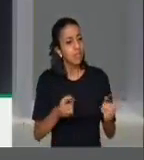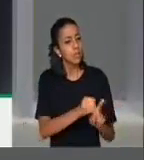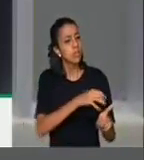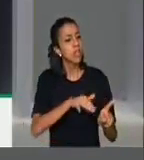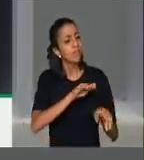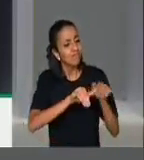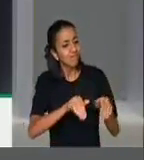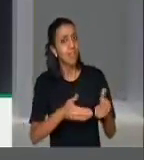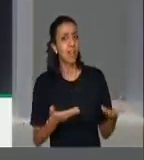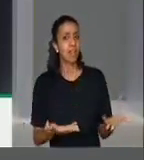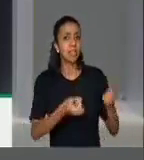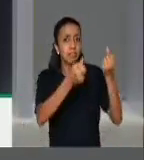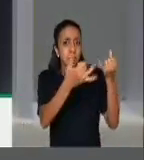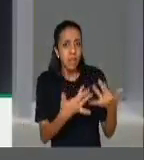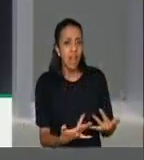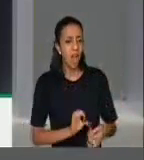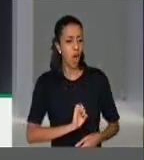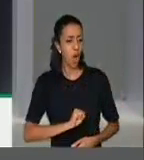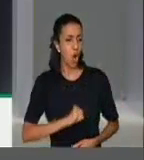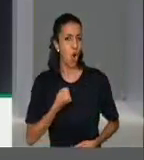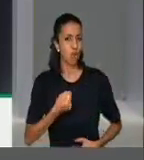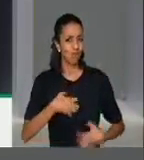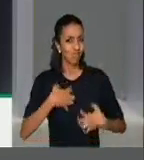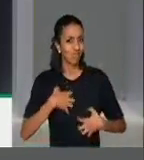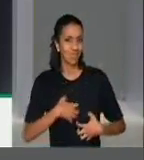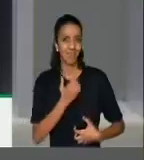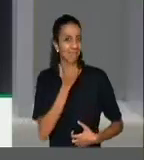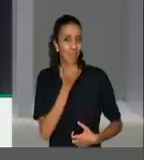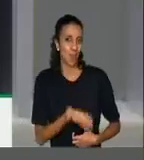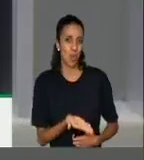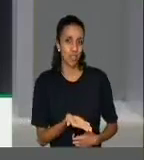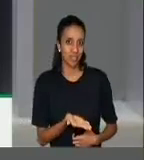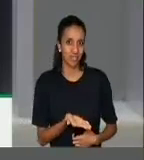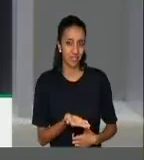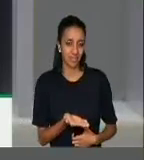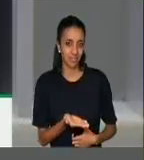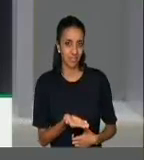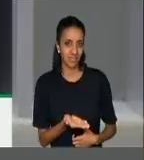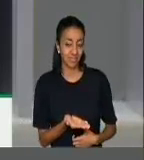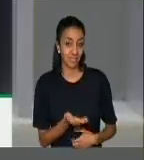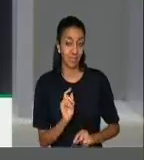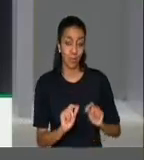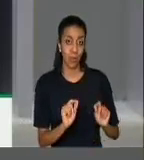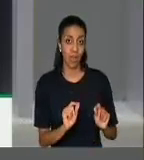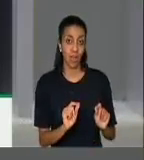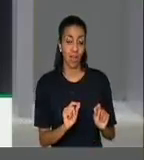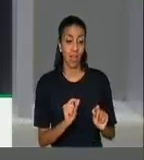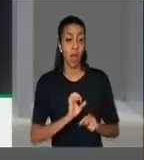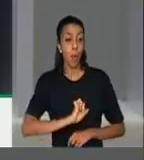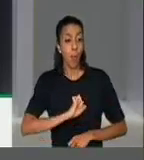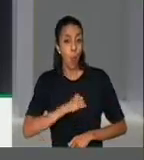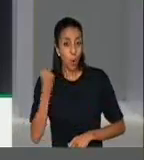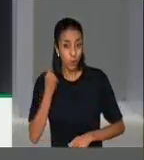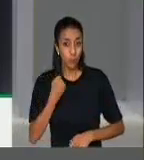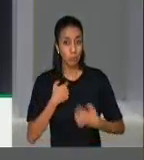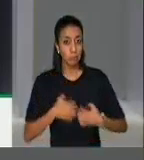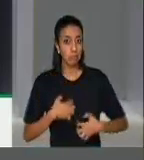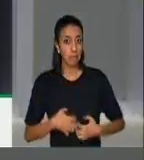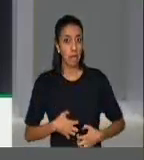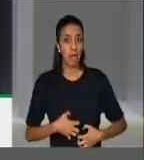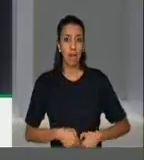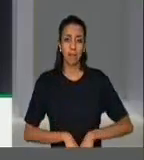quanto o ódio e o rancor nada agrega. Muito pelo contrário, destrói essas